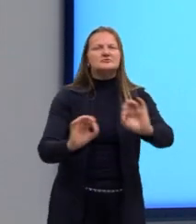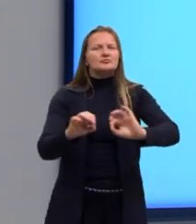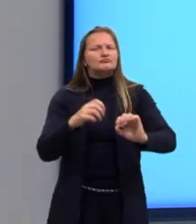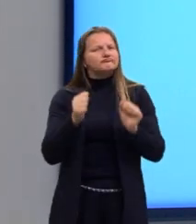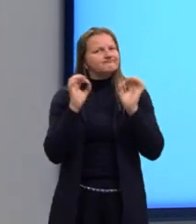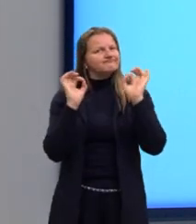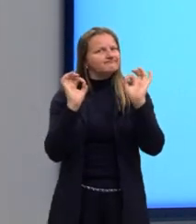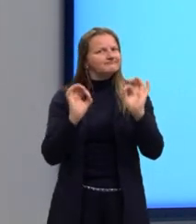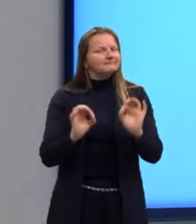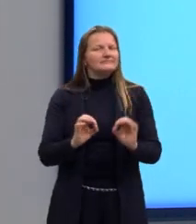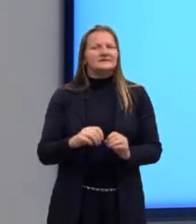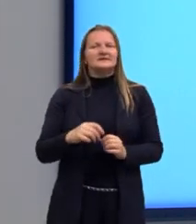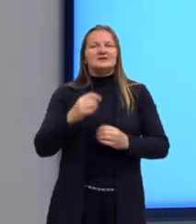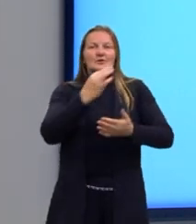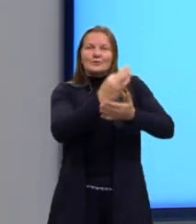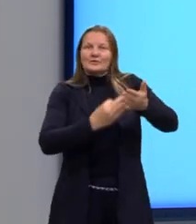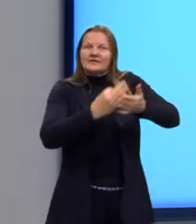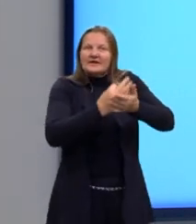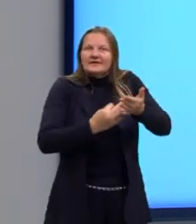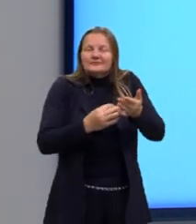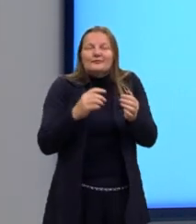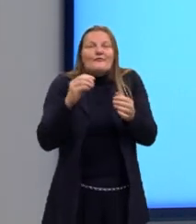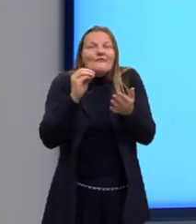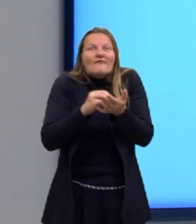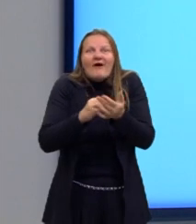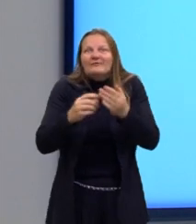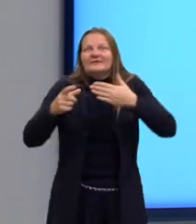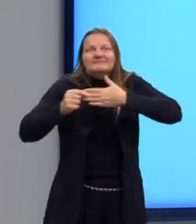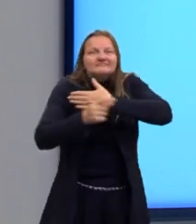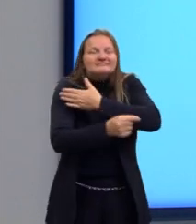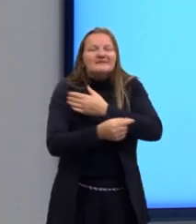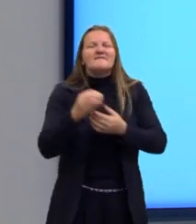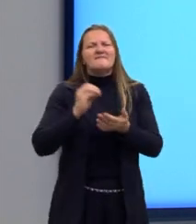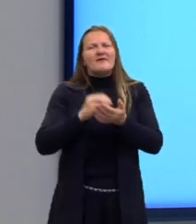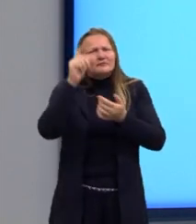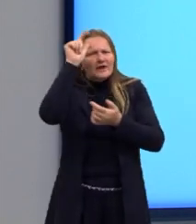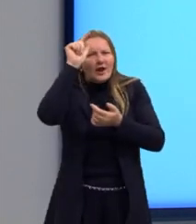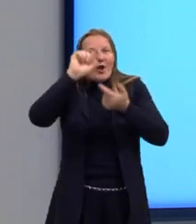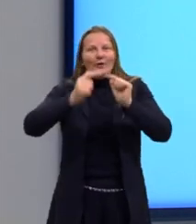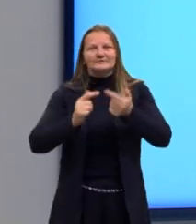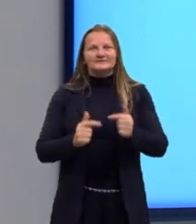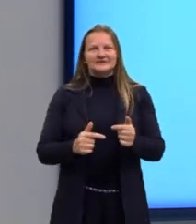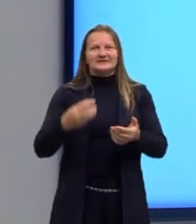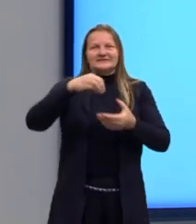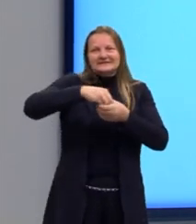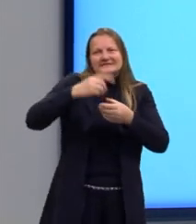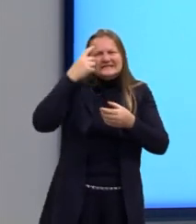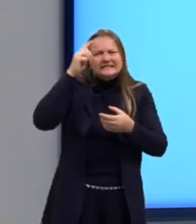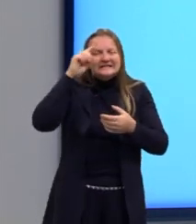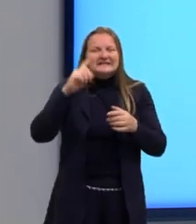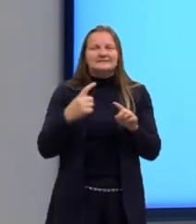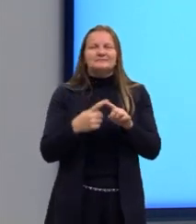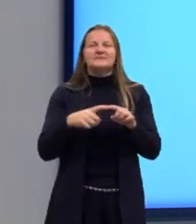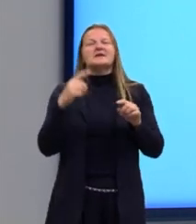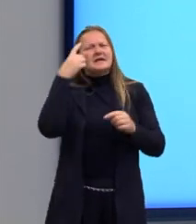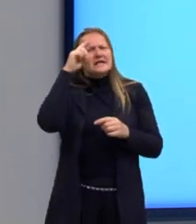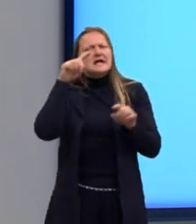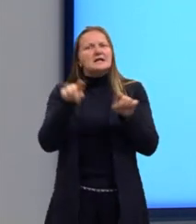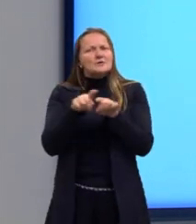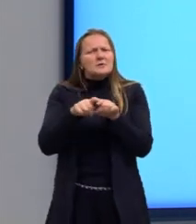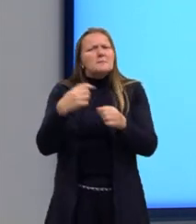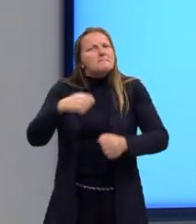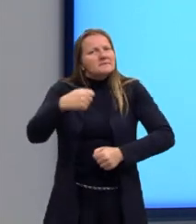um texto coerente se ele não tem uma lógica nas ideias. As ideias também, elas